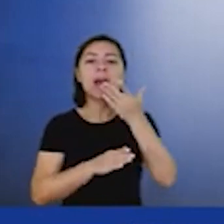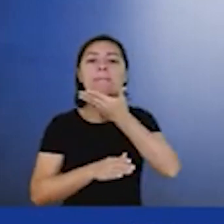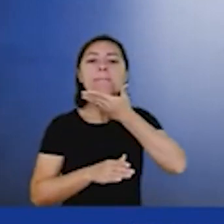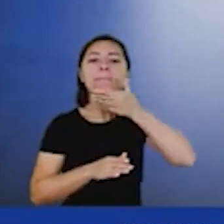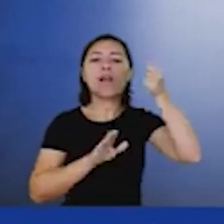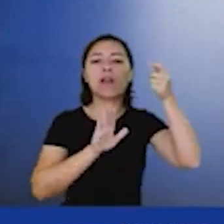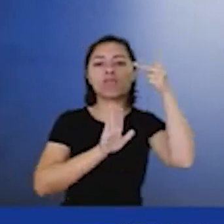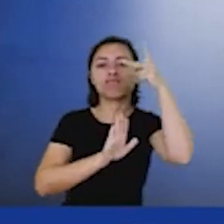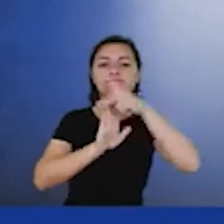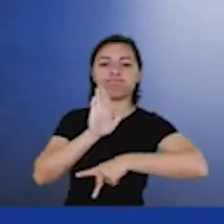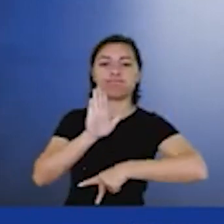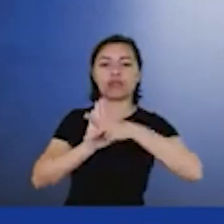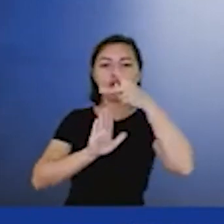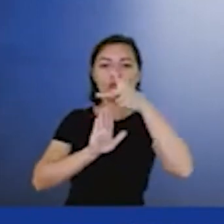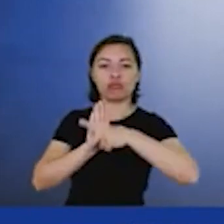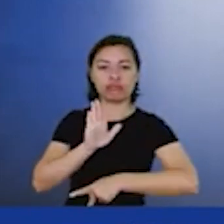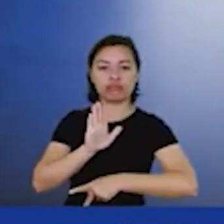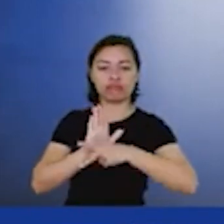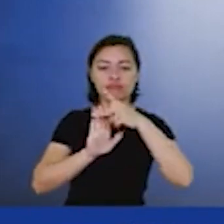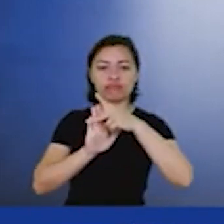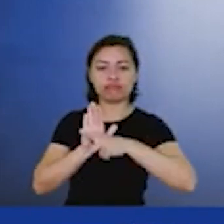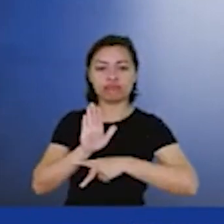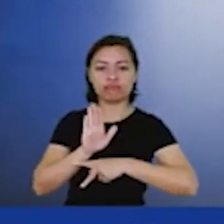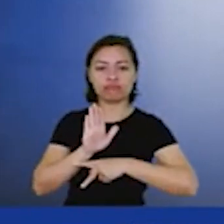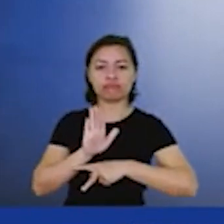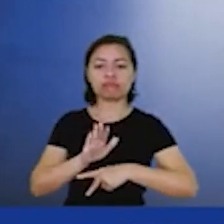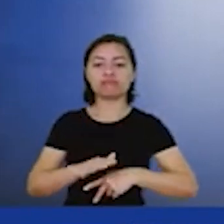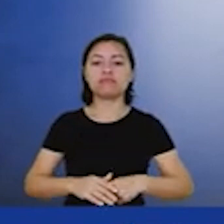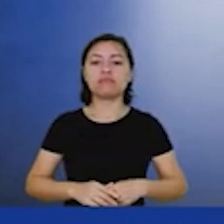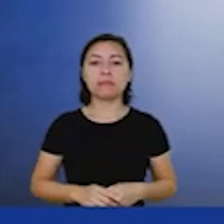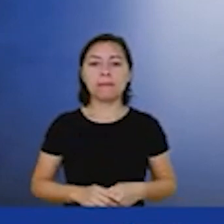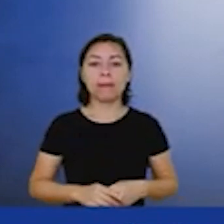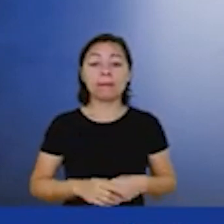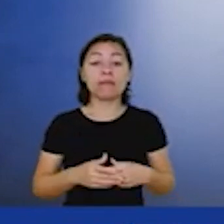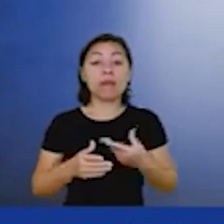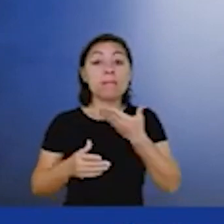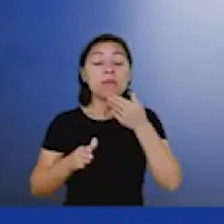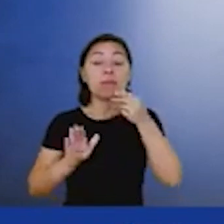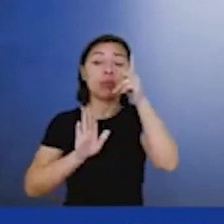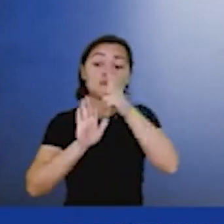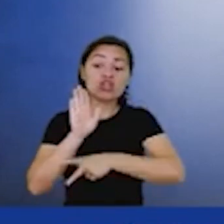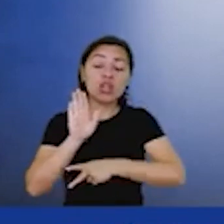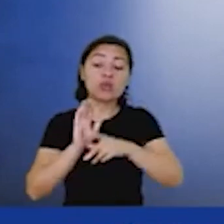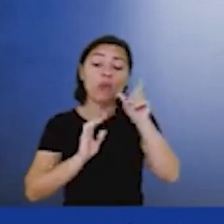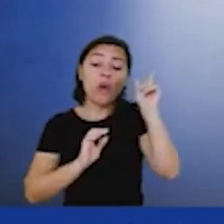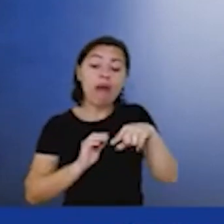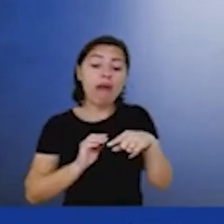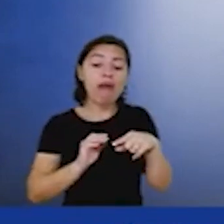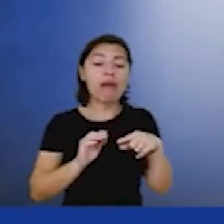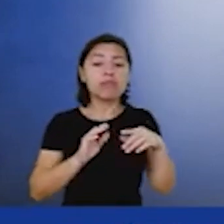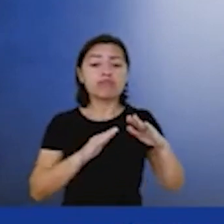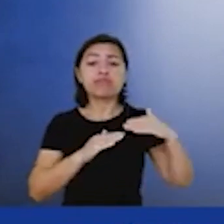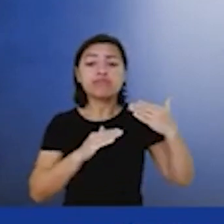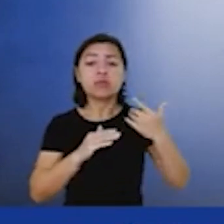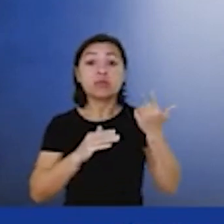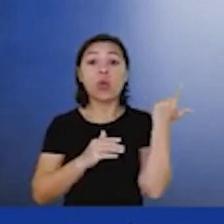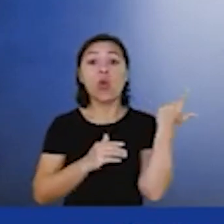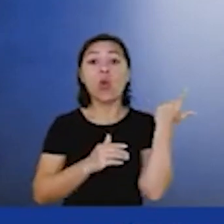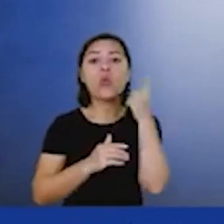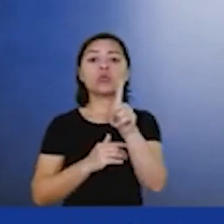E os melhores projetos, nesse sentido amplo, o resultado disso é você ter,